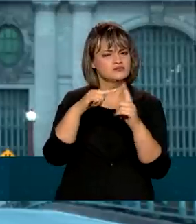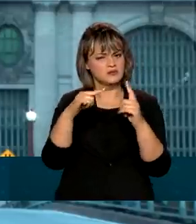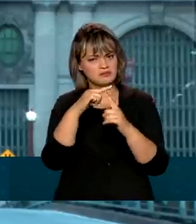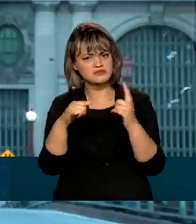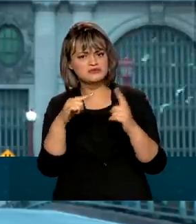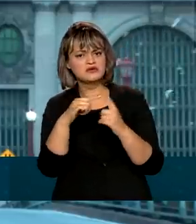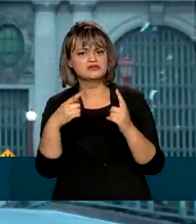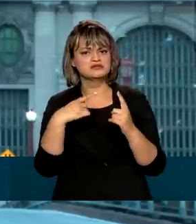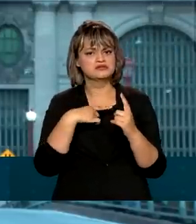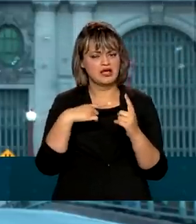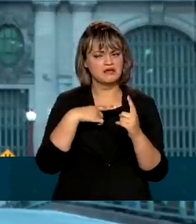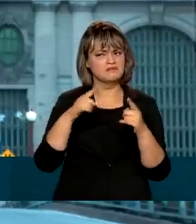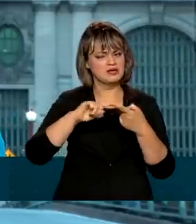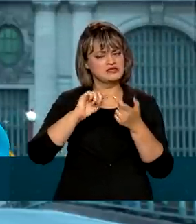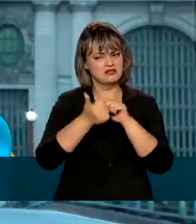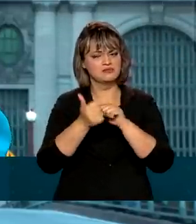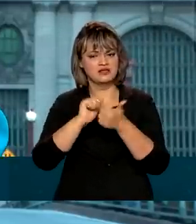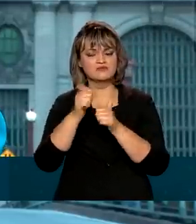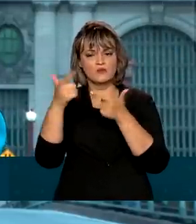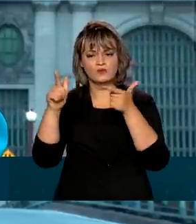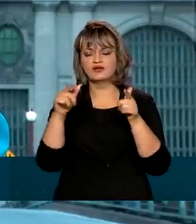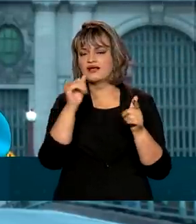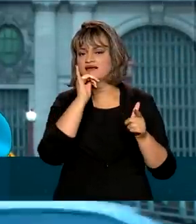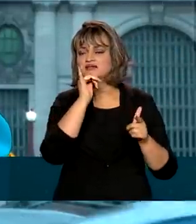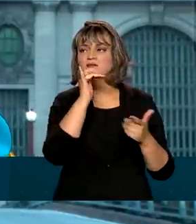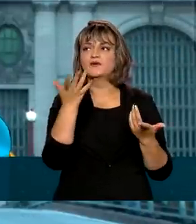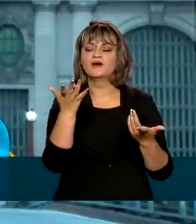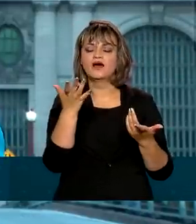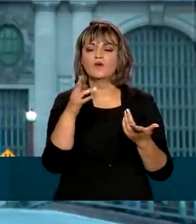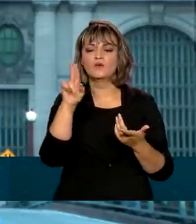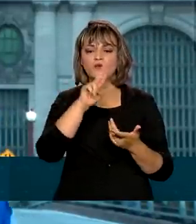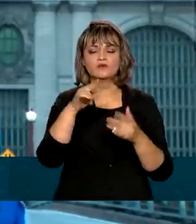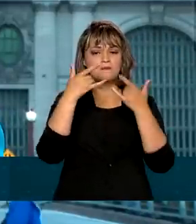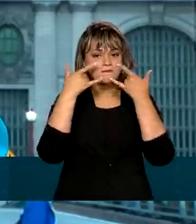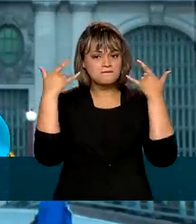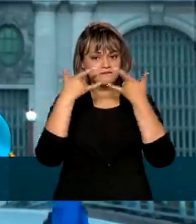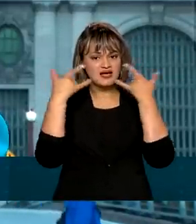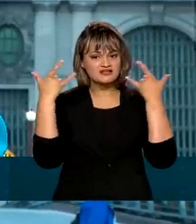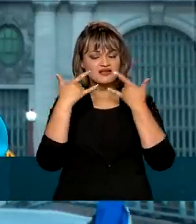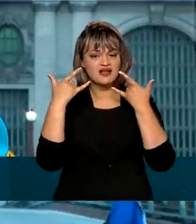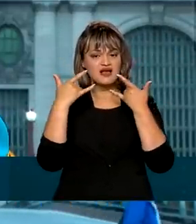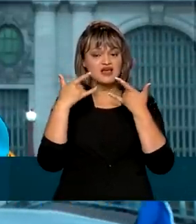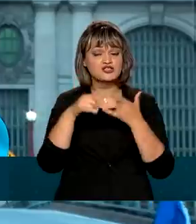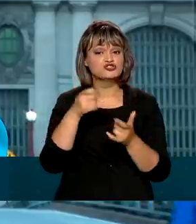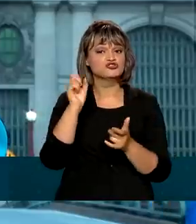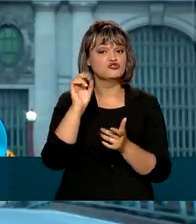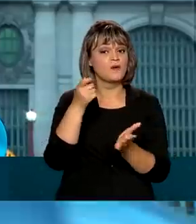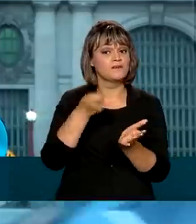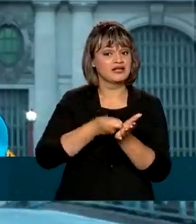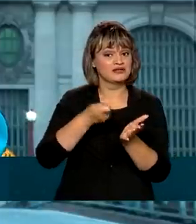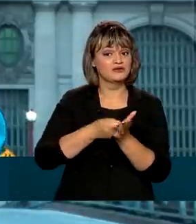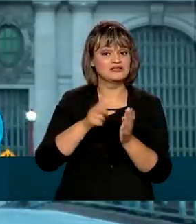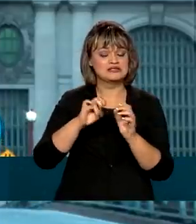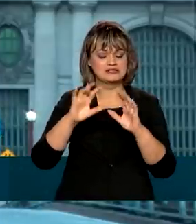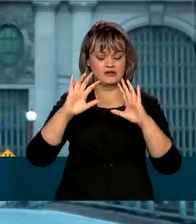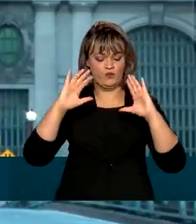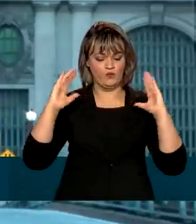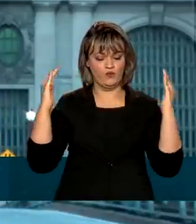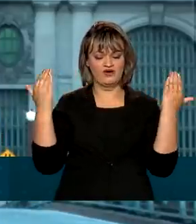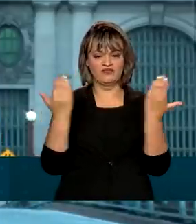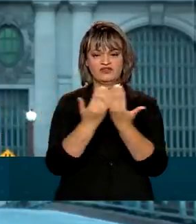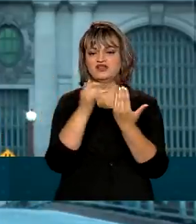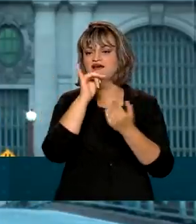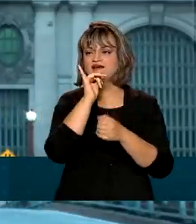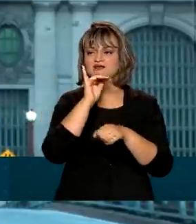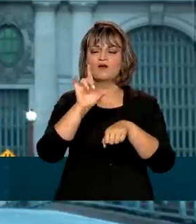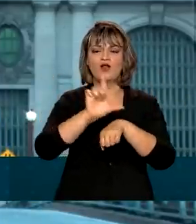começaram a ser flexibilizadas. Um exemplo disso é o uso de máscaras, que agora só é obrigatório em locais fechados, como